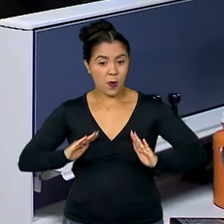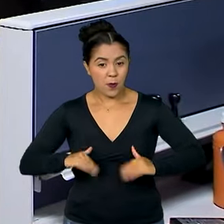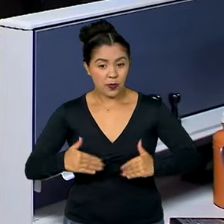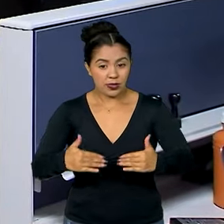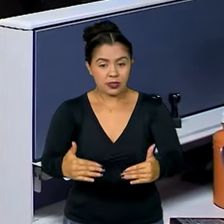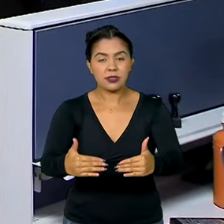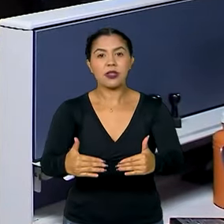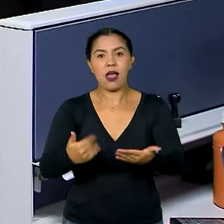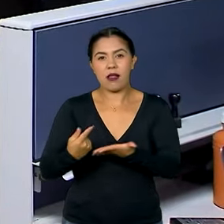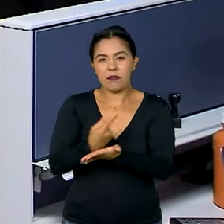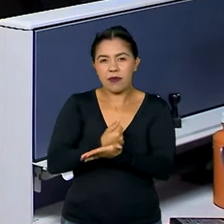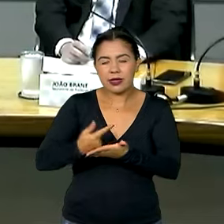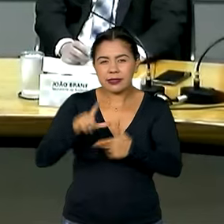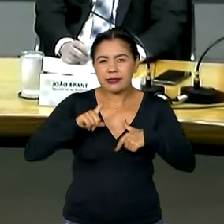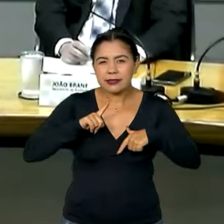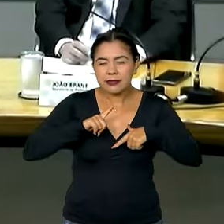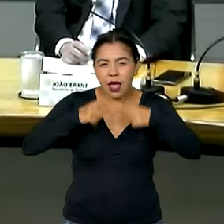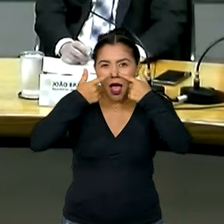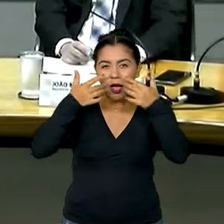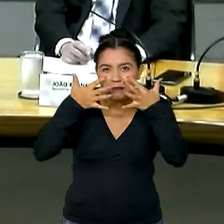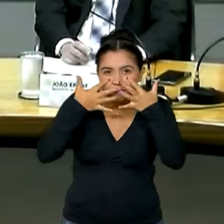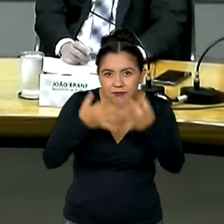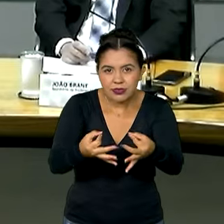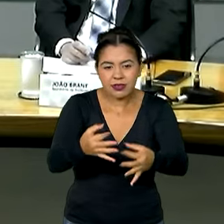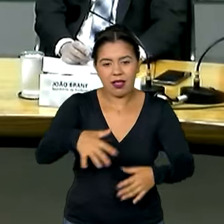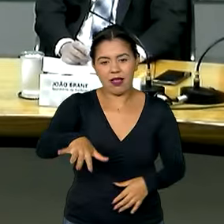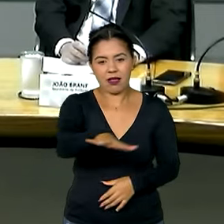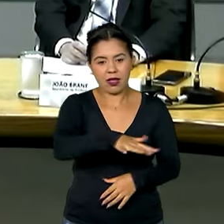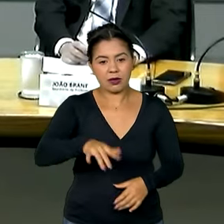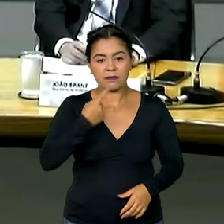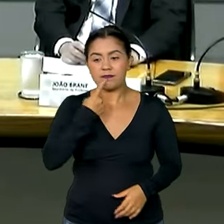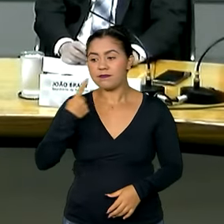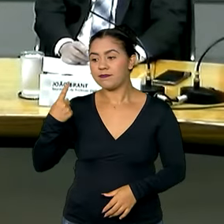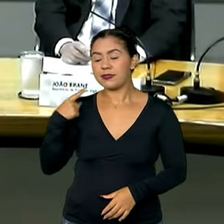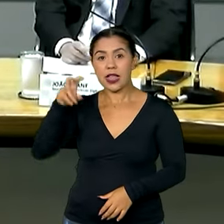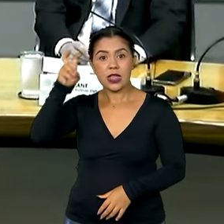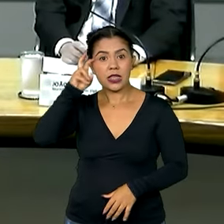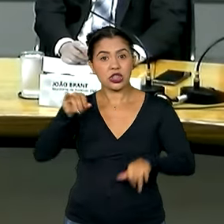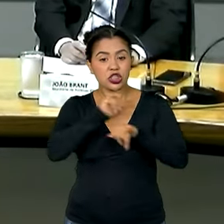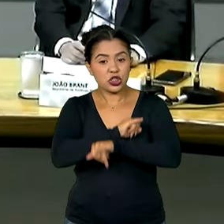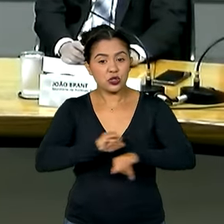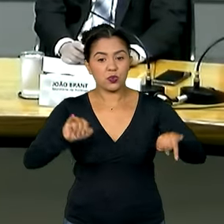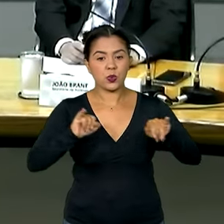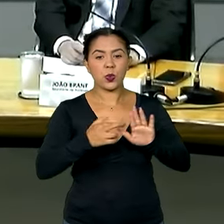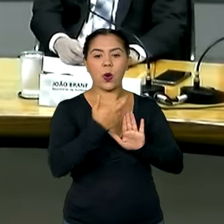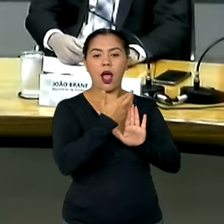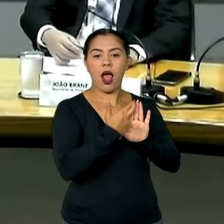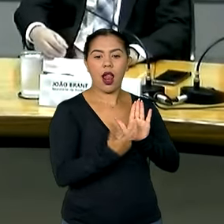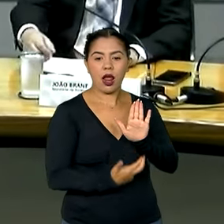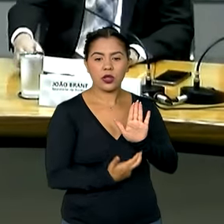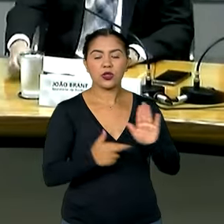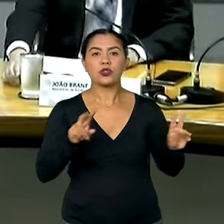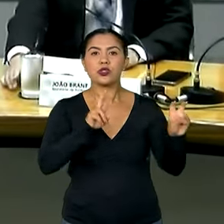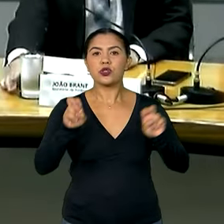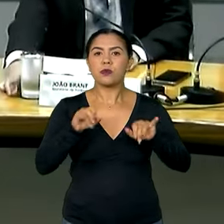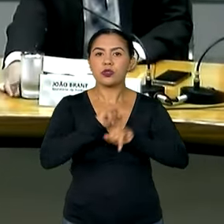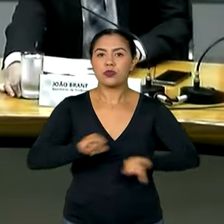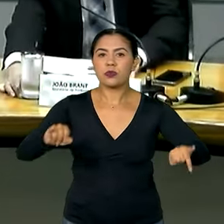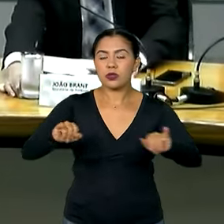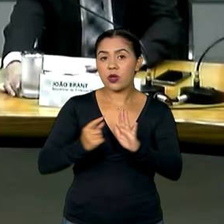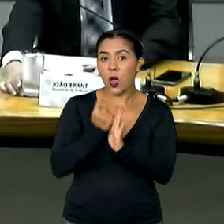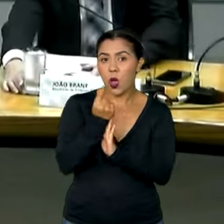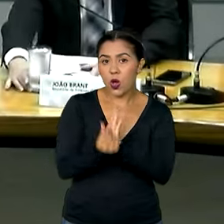atento a esta tendência, tanto que divulgou nesta quinta-feira um relatório sobre a regulação econômica de